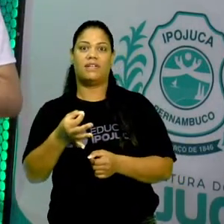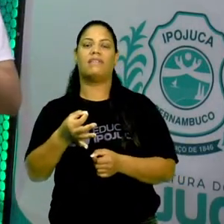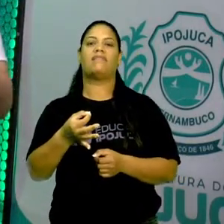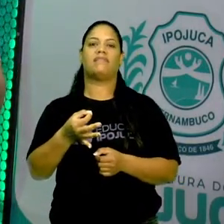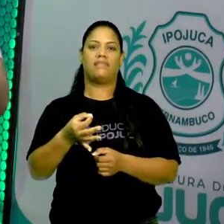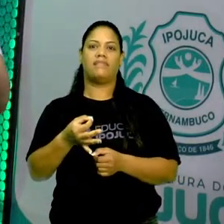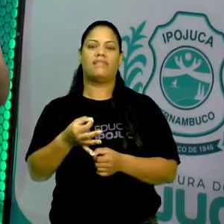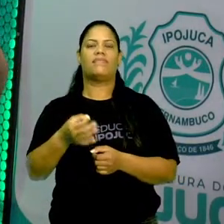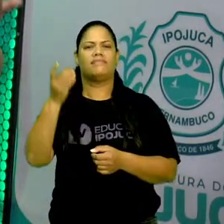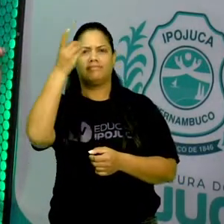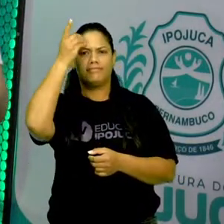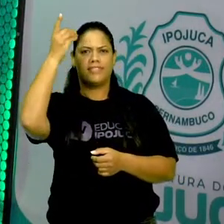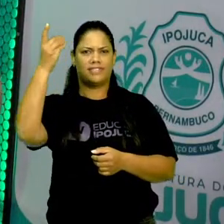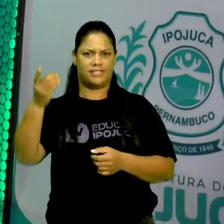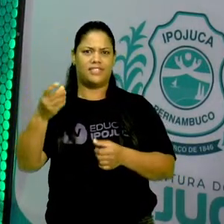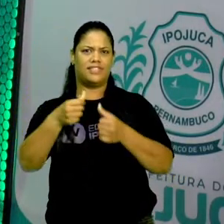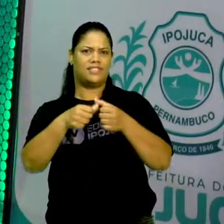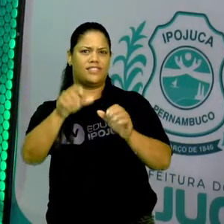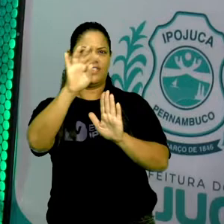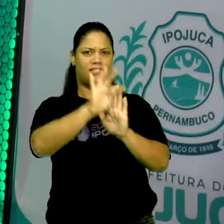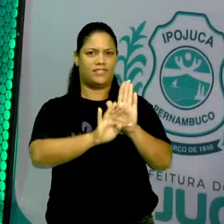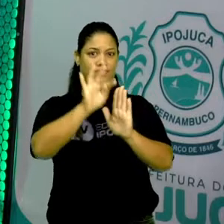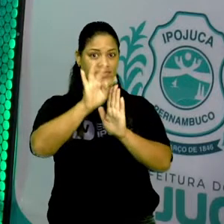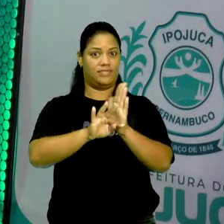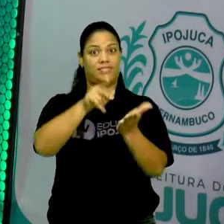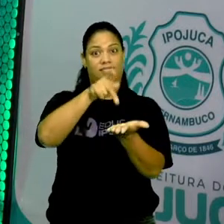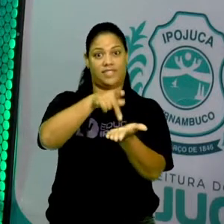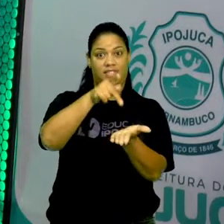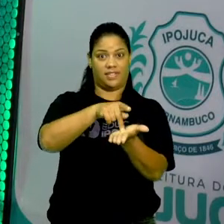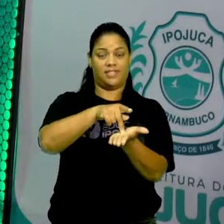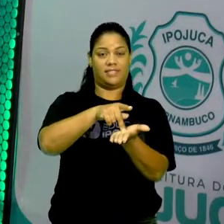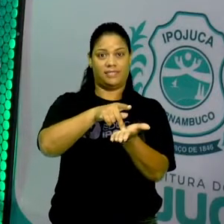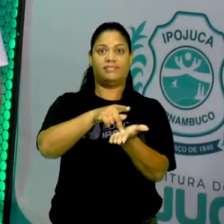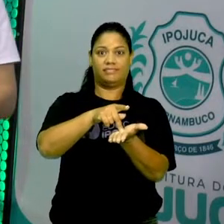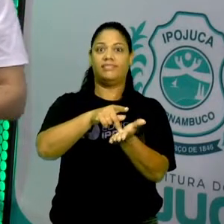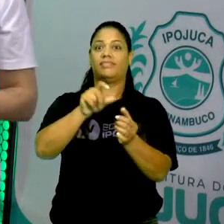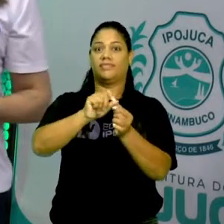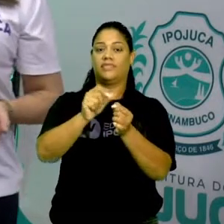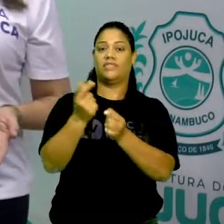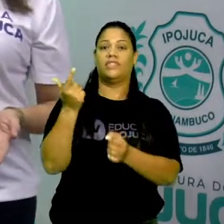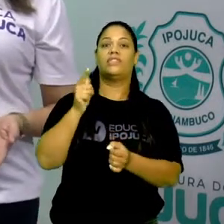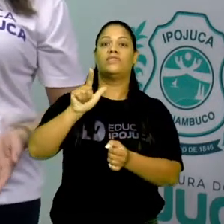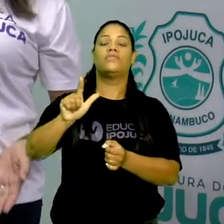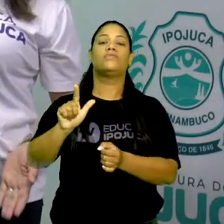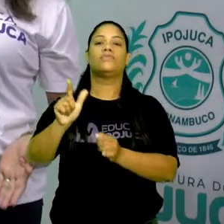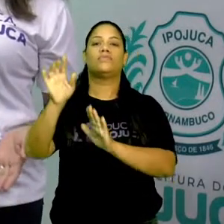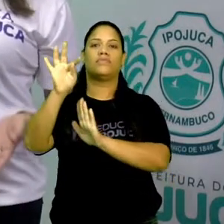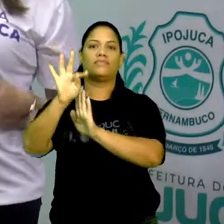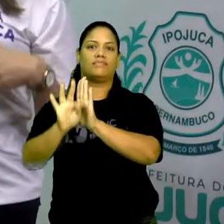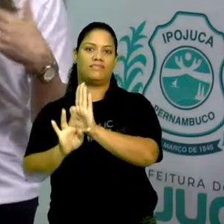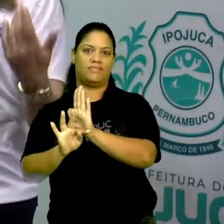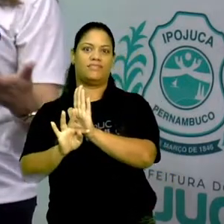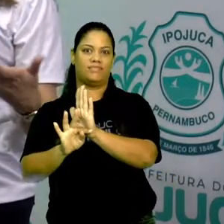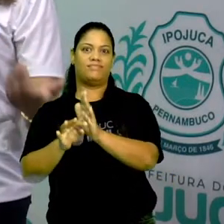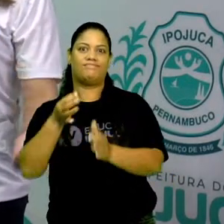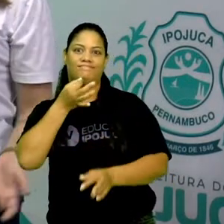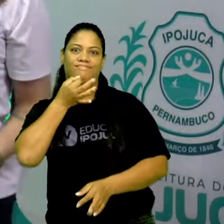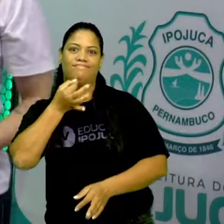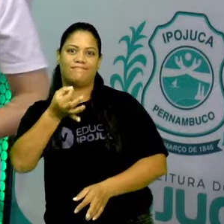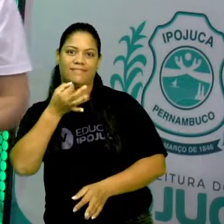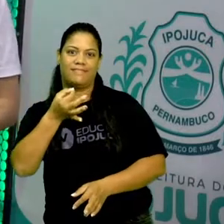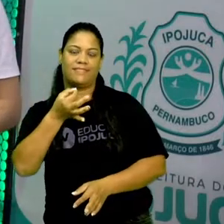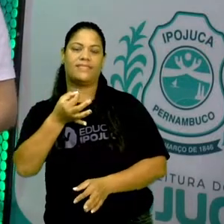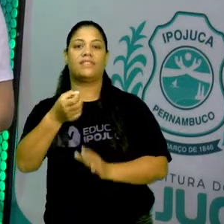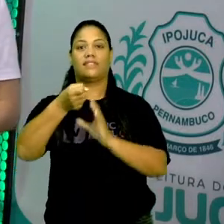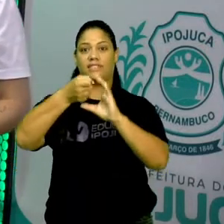opor às ideias que estão no texto original, se posicionando criticamente. Então, essa é a